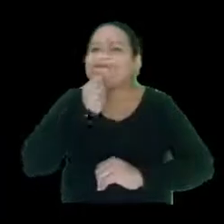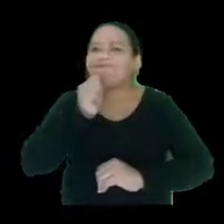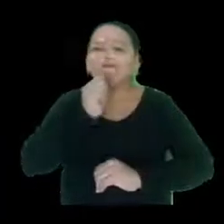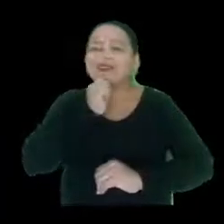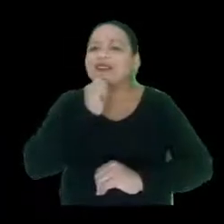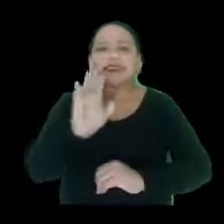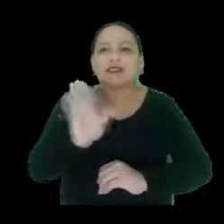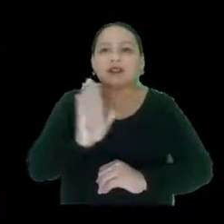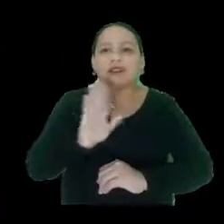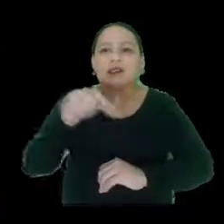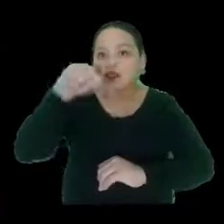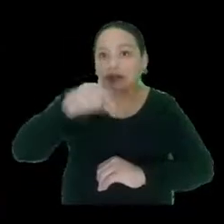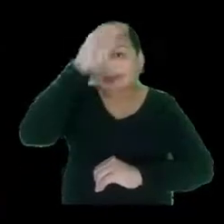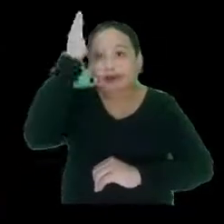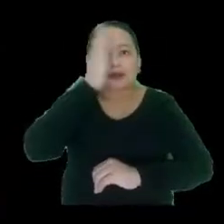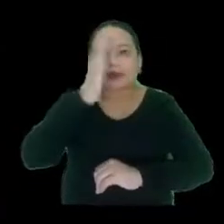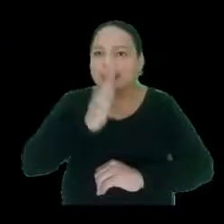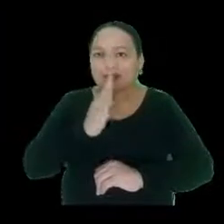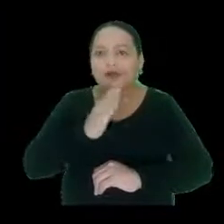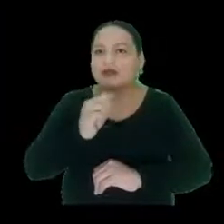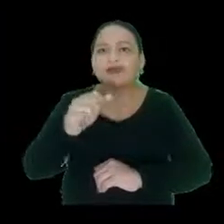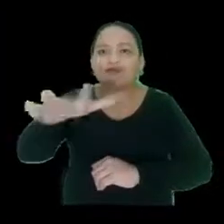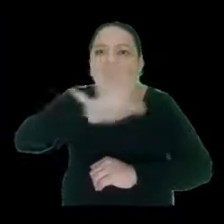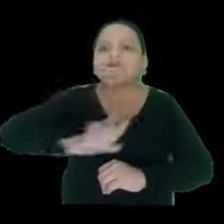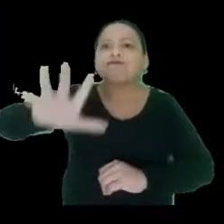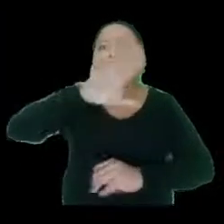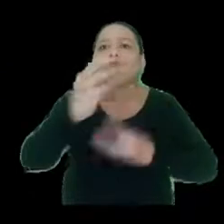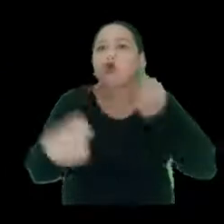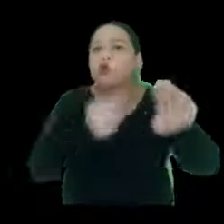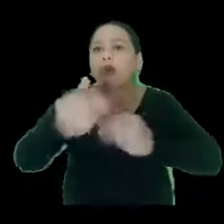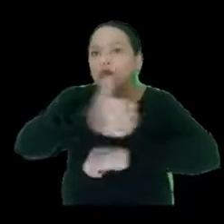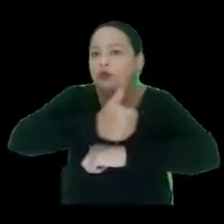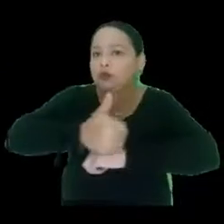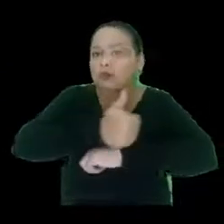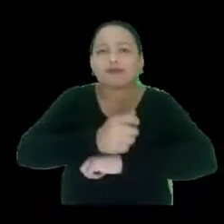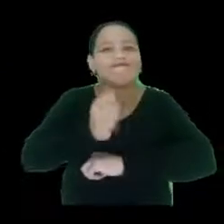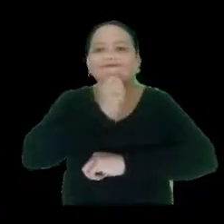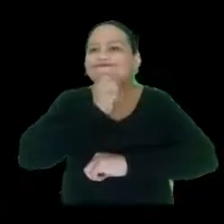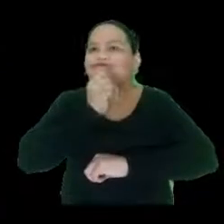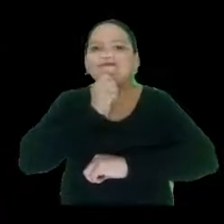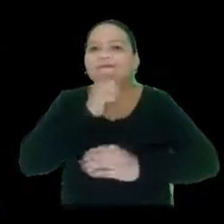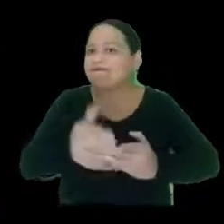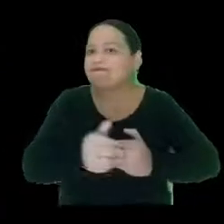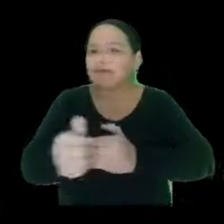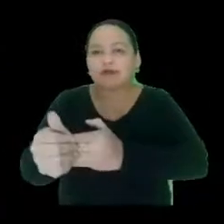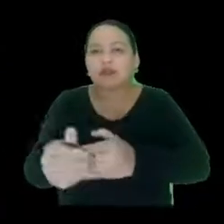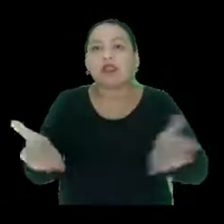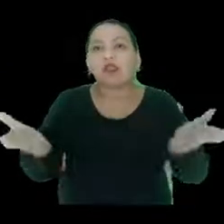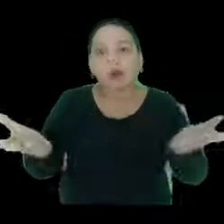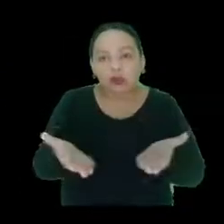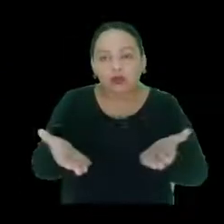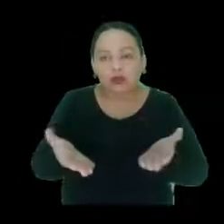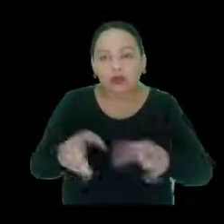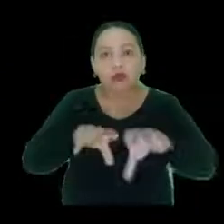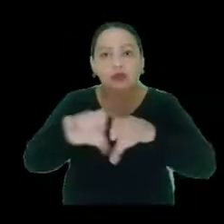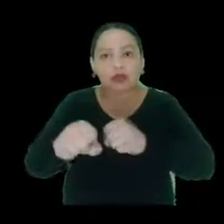ele ainda não se constitui no Brasil inteiro, né? Como uma profissão, o guia-intérprete. E